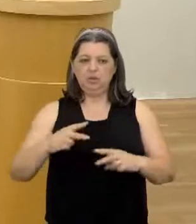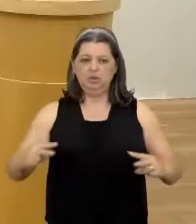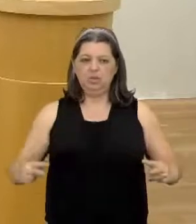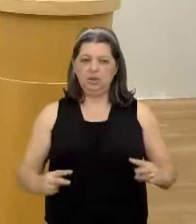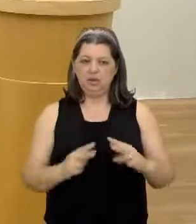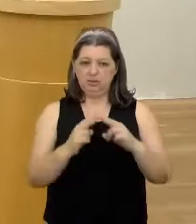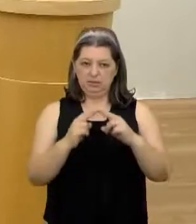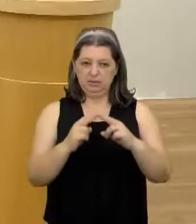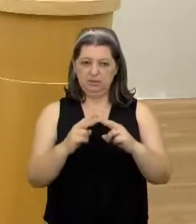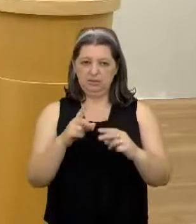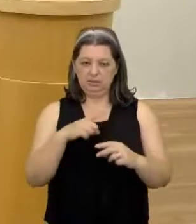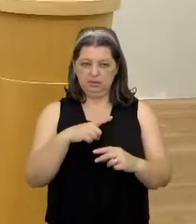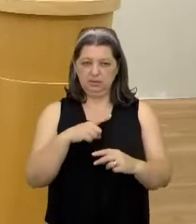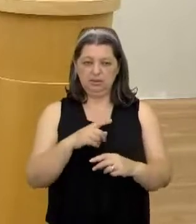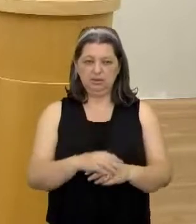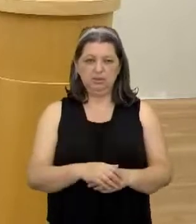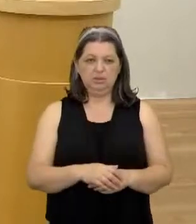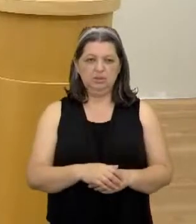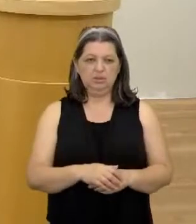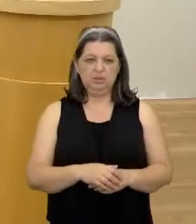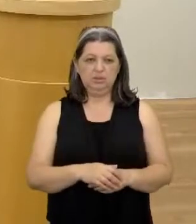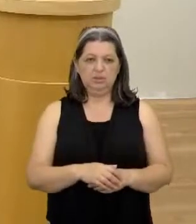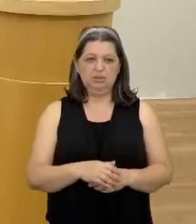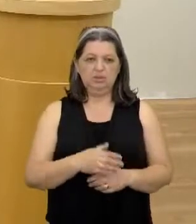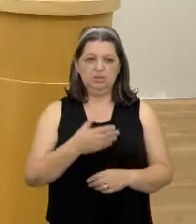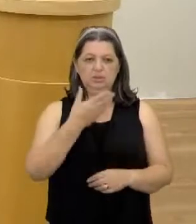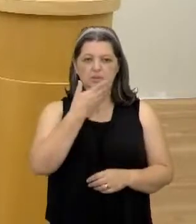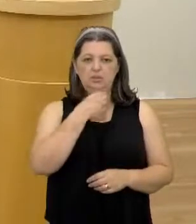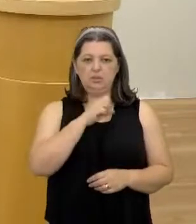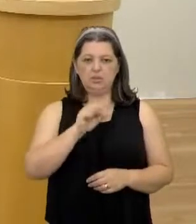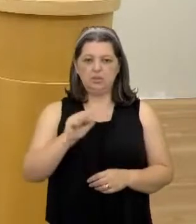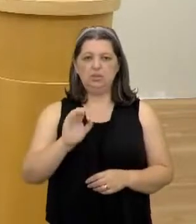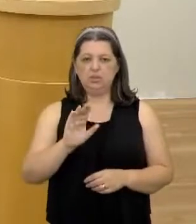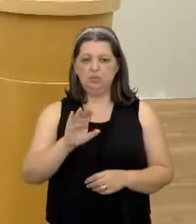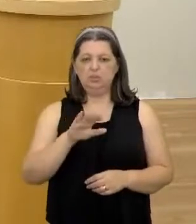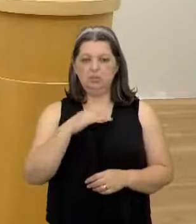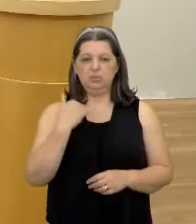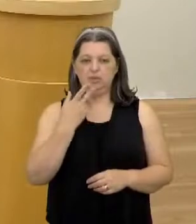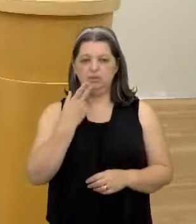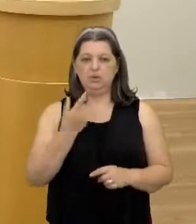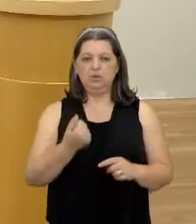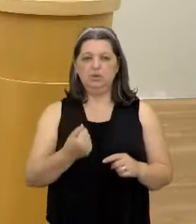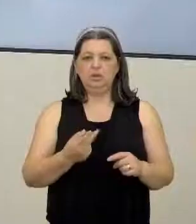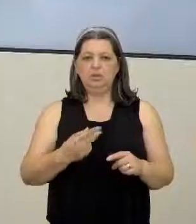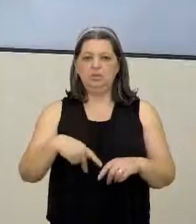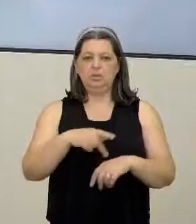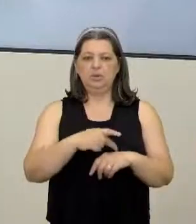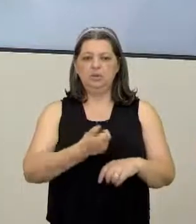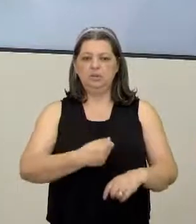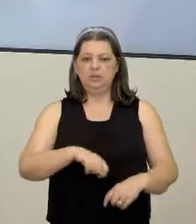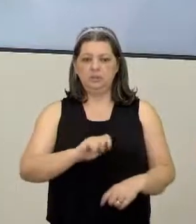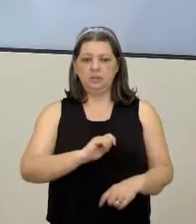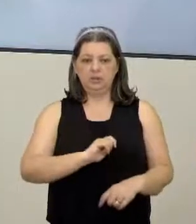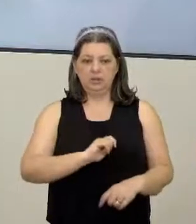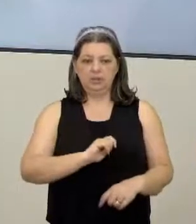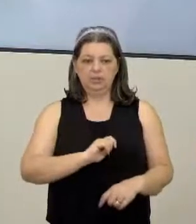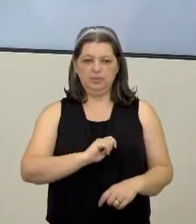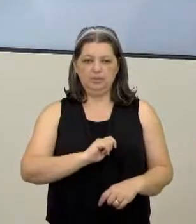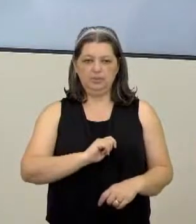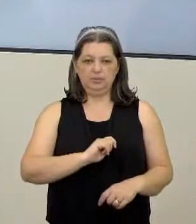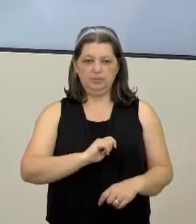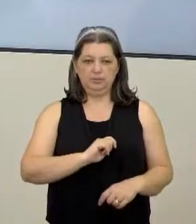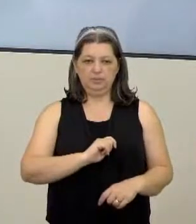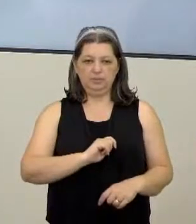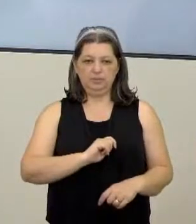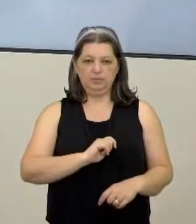Eu tinha Sabe que o meu sogro Faleceu né Acho que eu posso falar né Ele é espanhol né Era né Pra